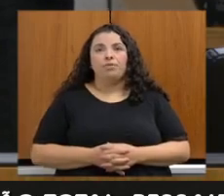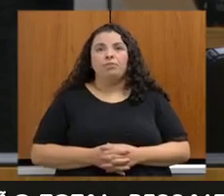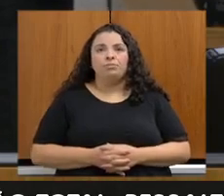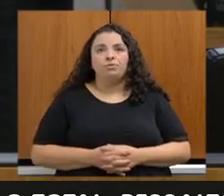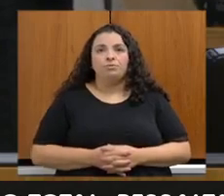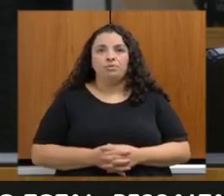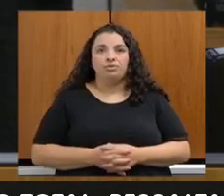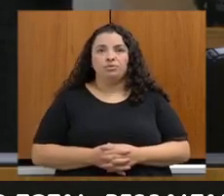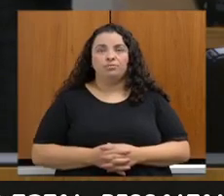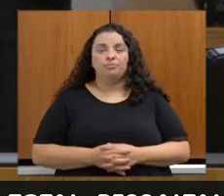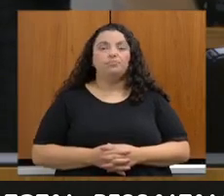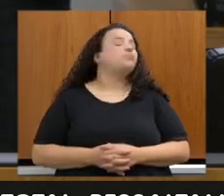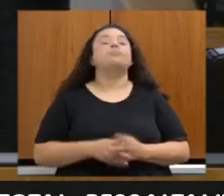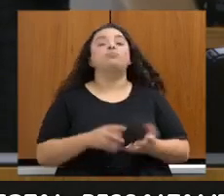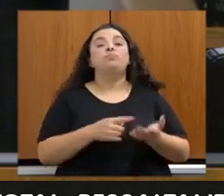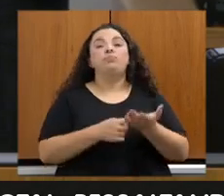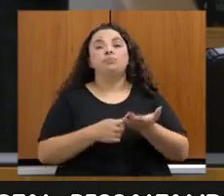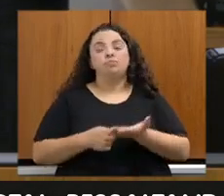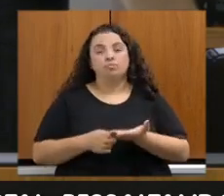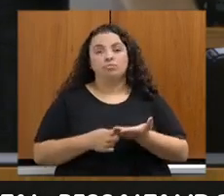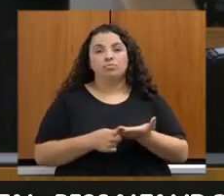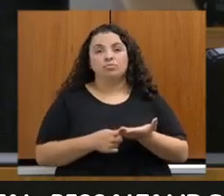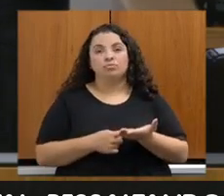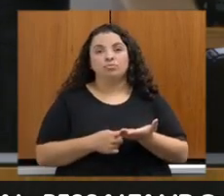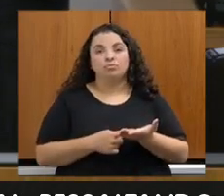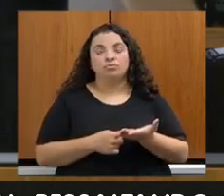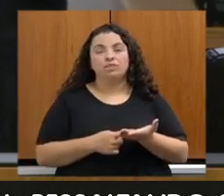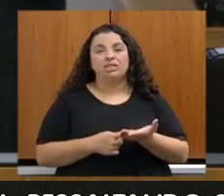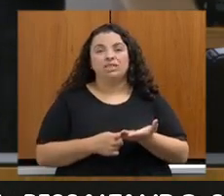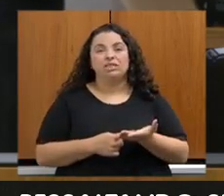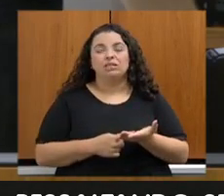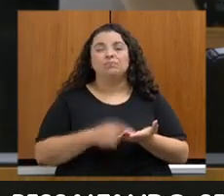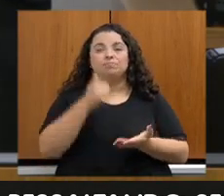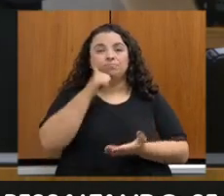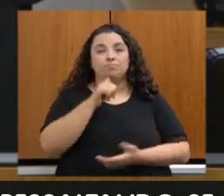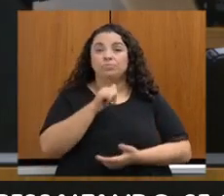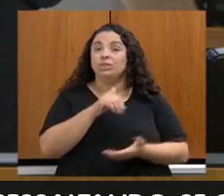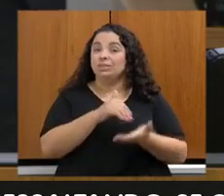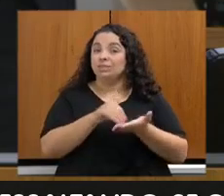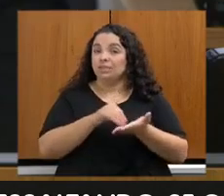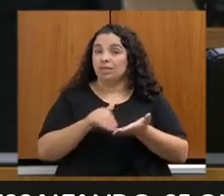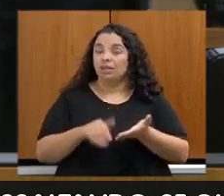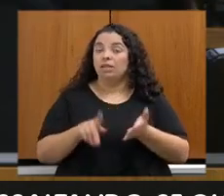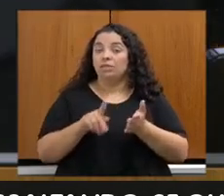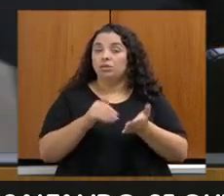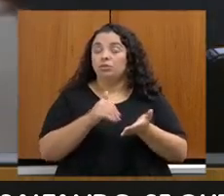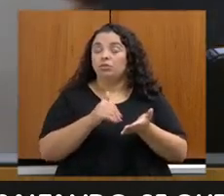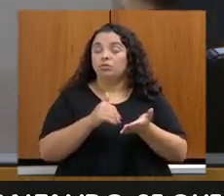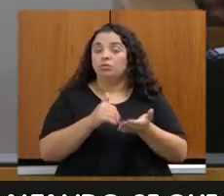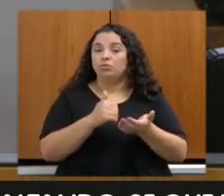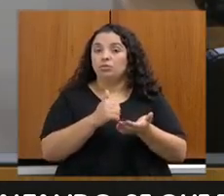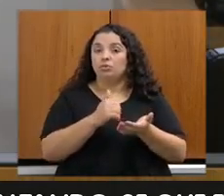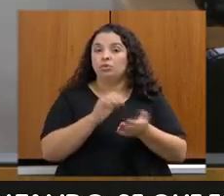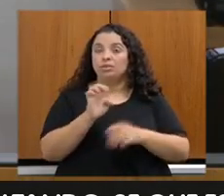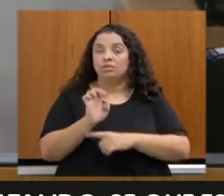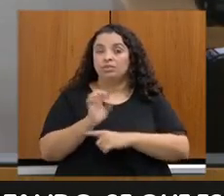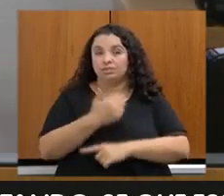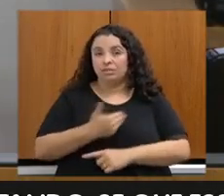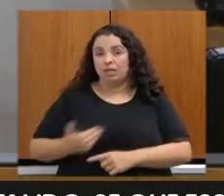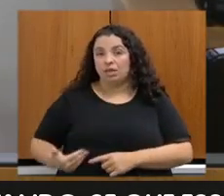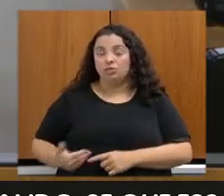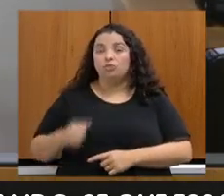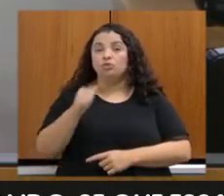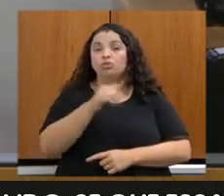Eu convido, registro a presença da ilustríssima secretária de Estado de Meio Ambiente, senhora Marília